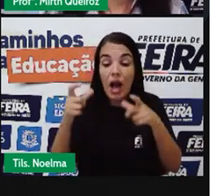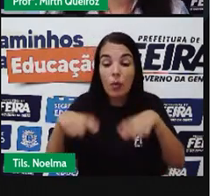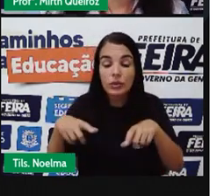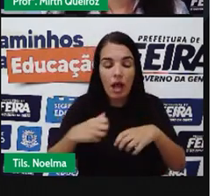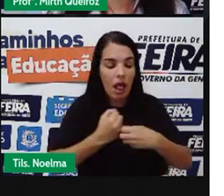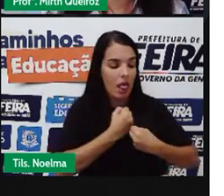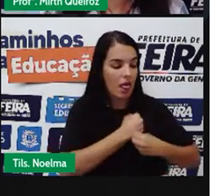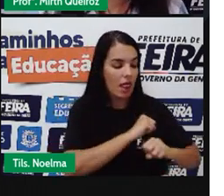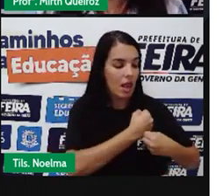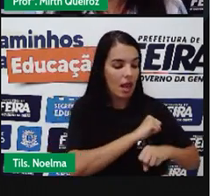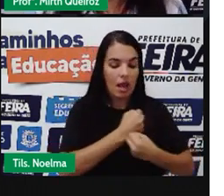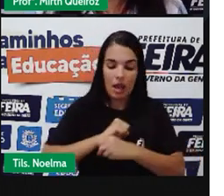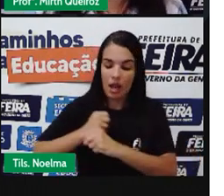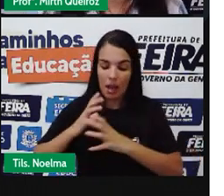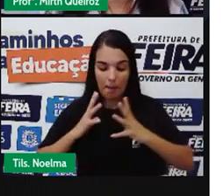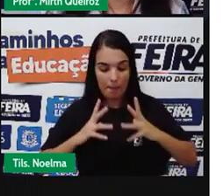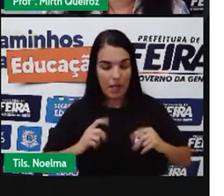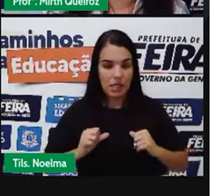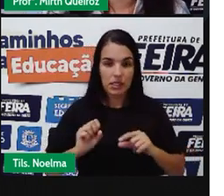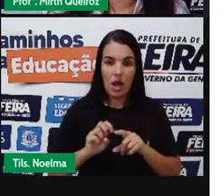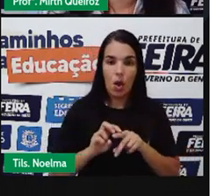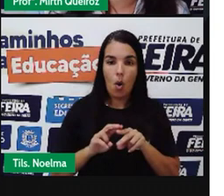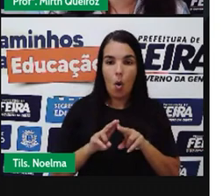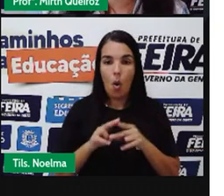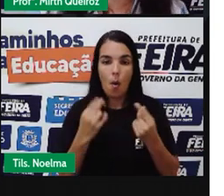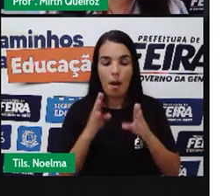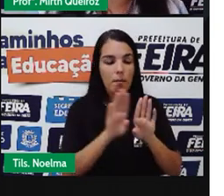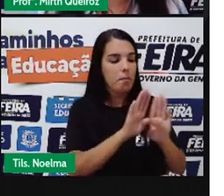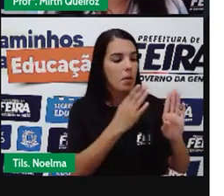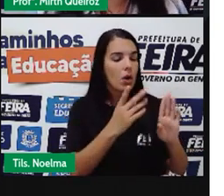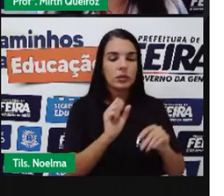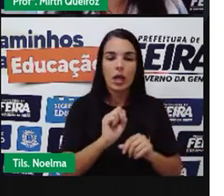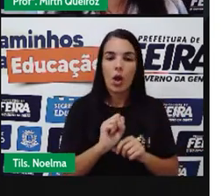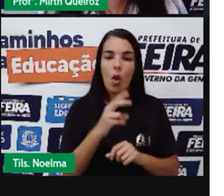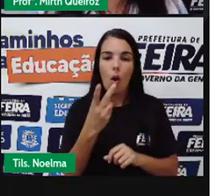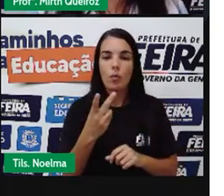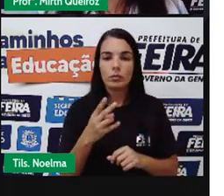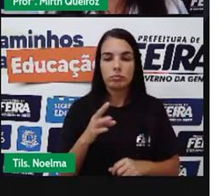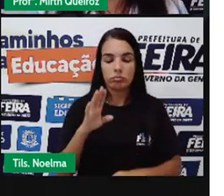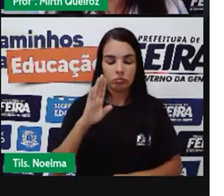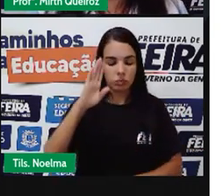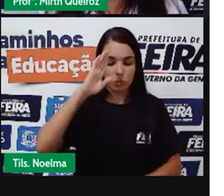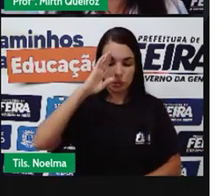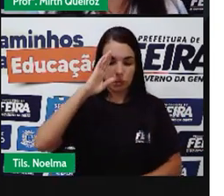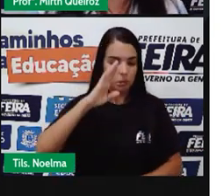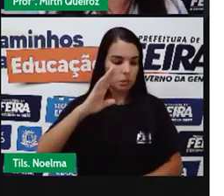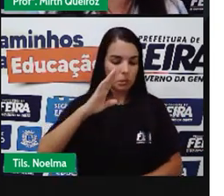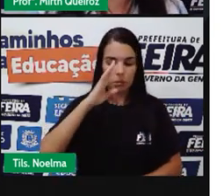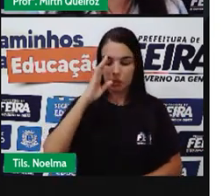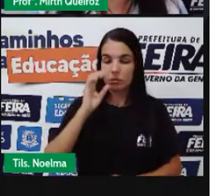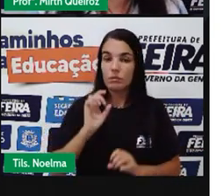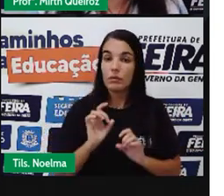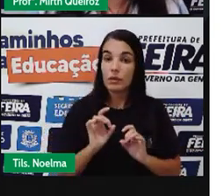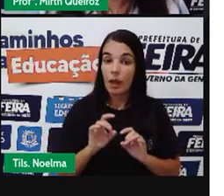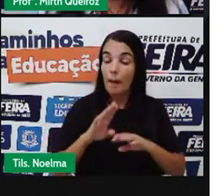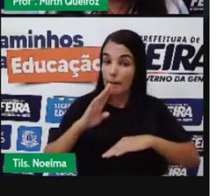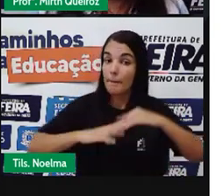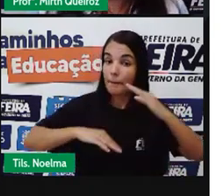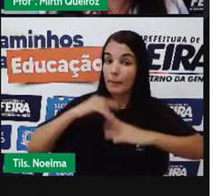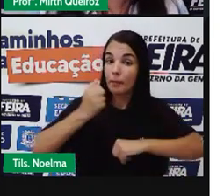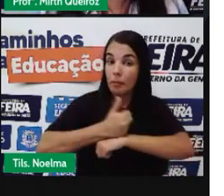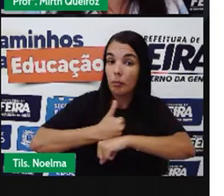Ou na portaria Ou com segurança Não menosprezando essas profissões Não São profissões